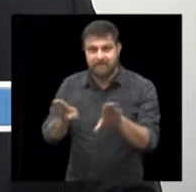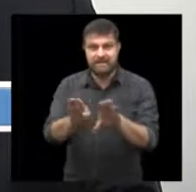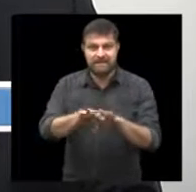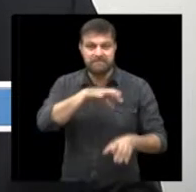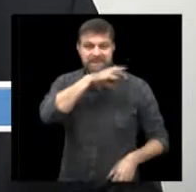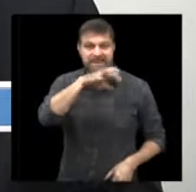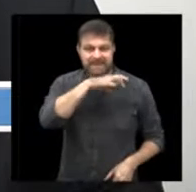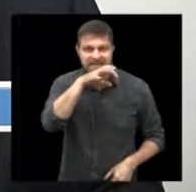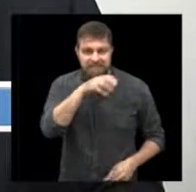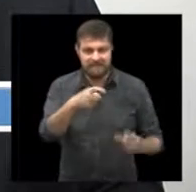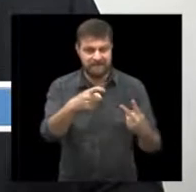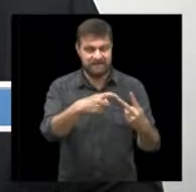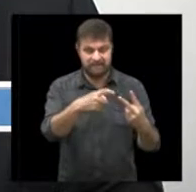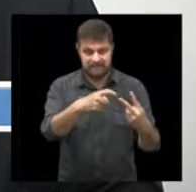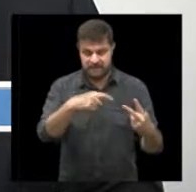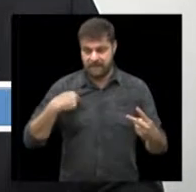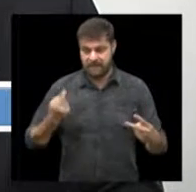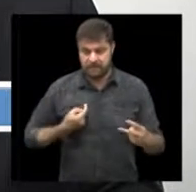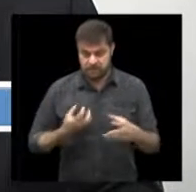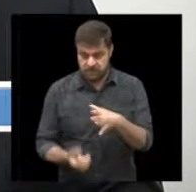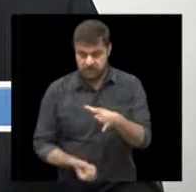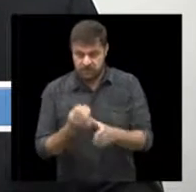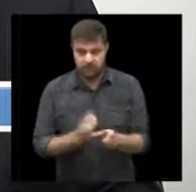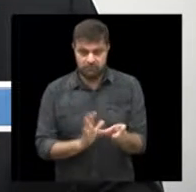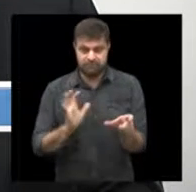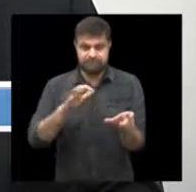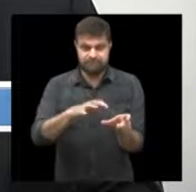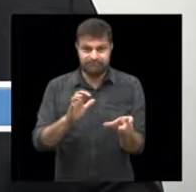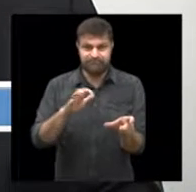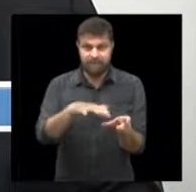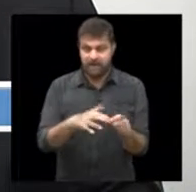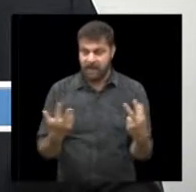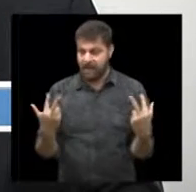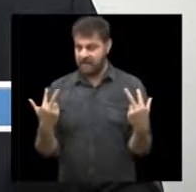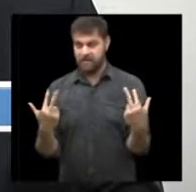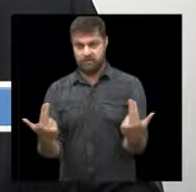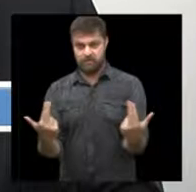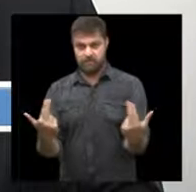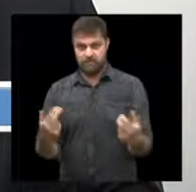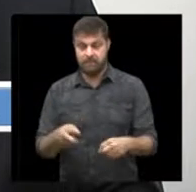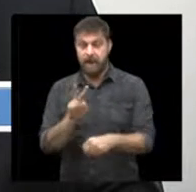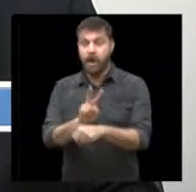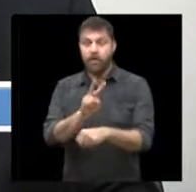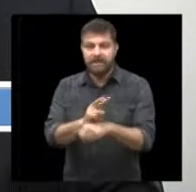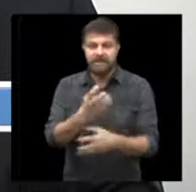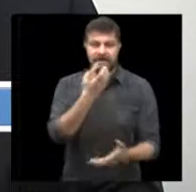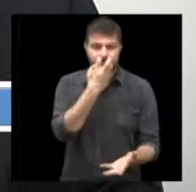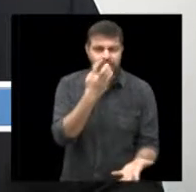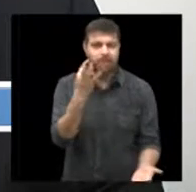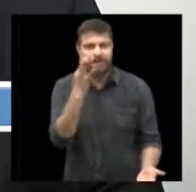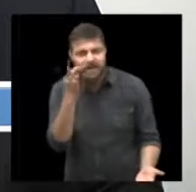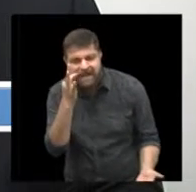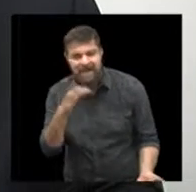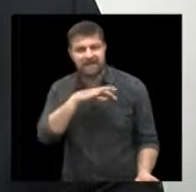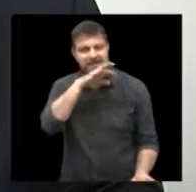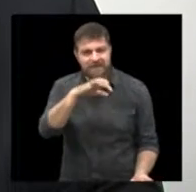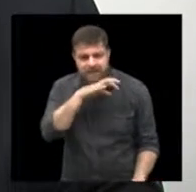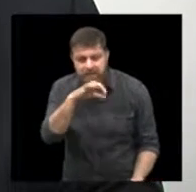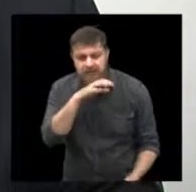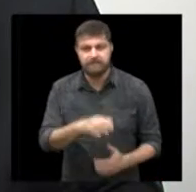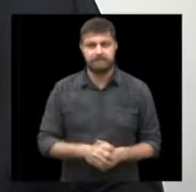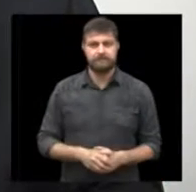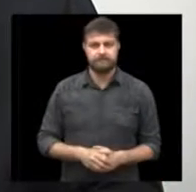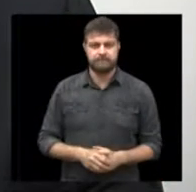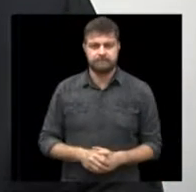nós criamos uma plataforma semelhante à plataforma também do médico 24 Horas, só que para atendimento de animais. os